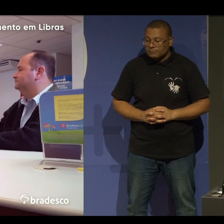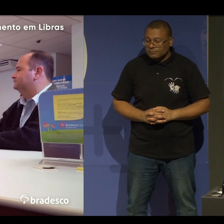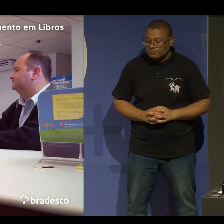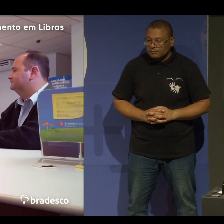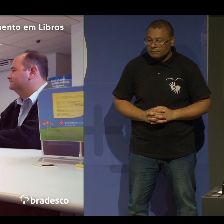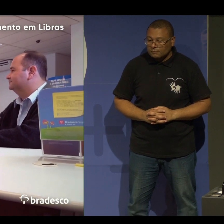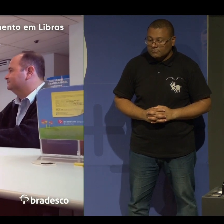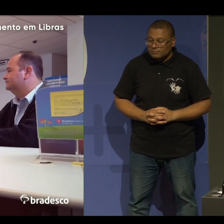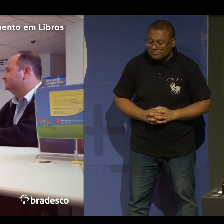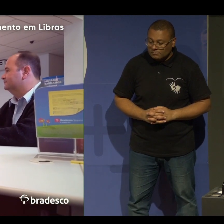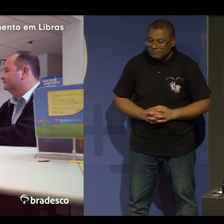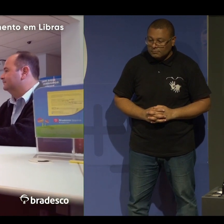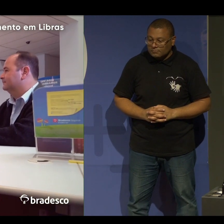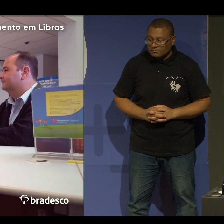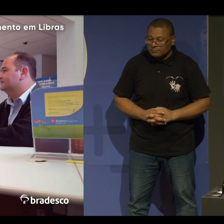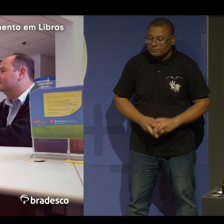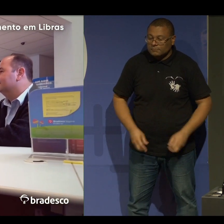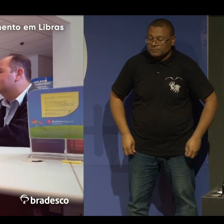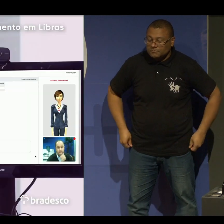posso ajudá-lo?